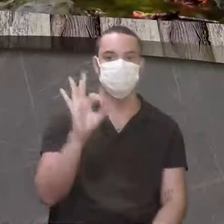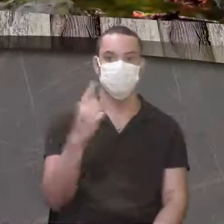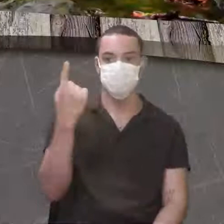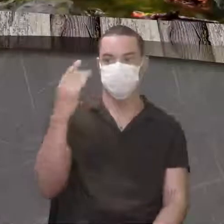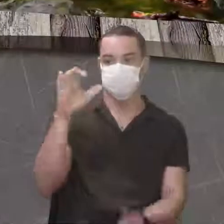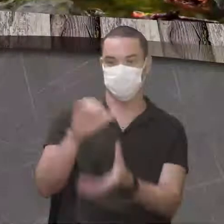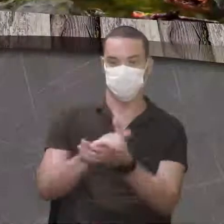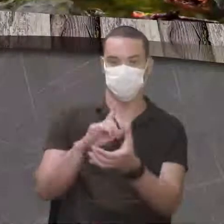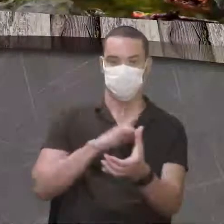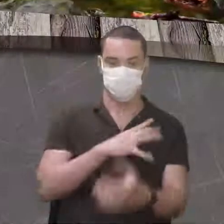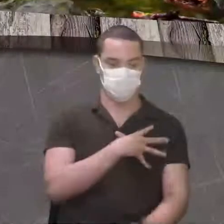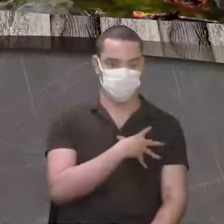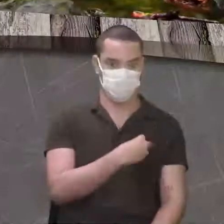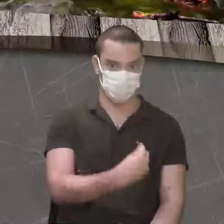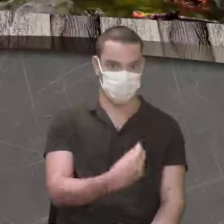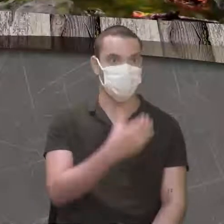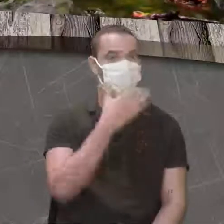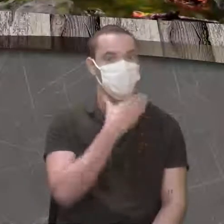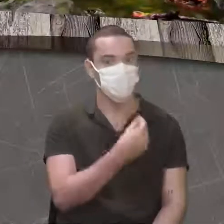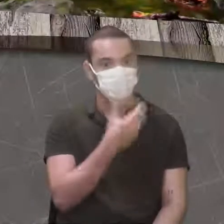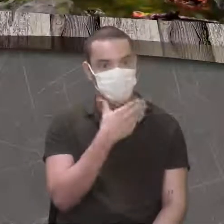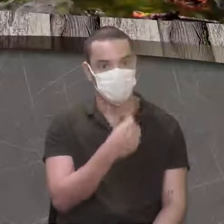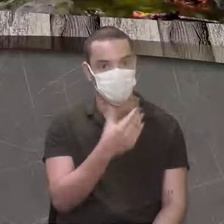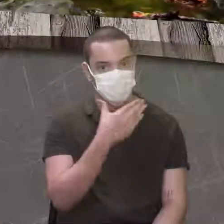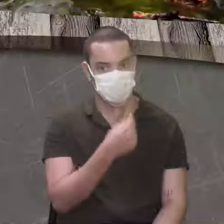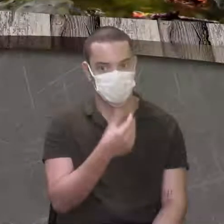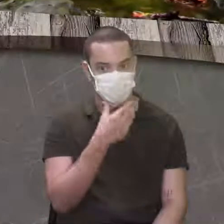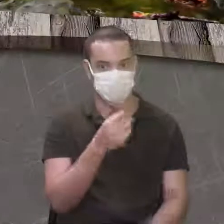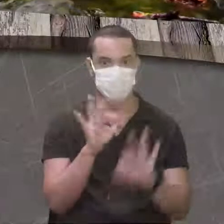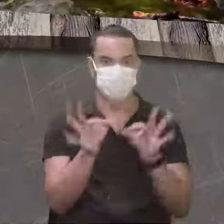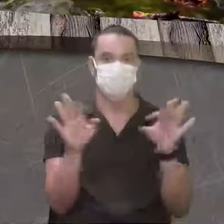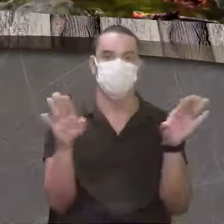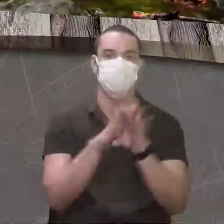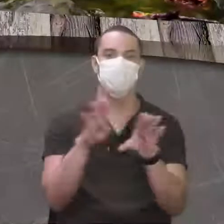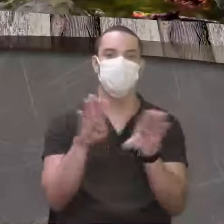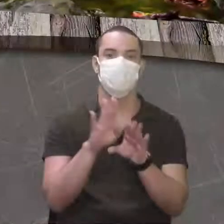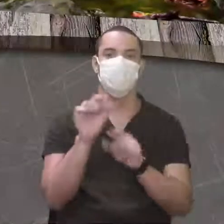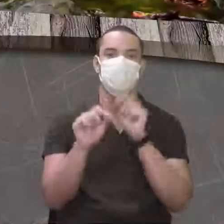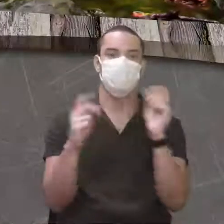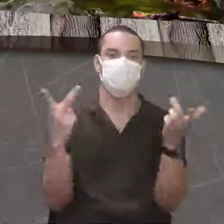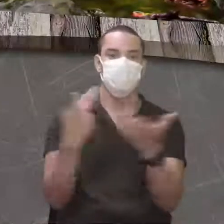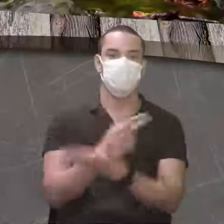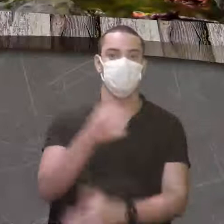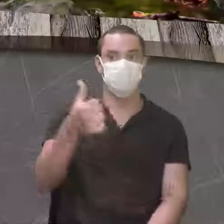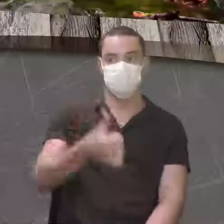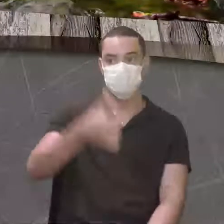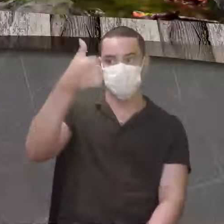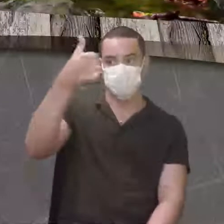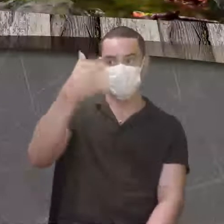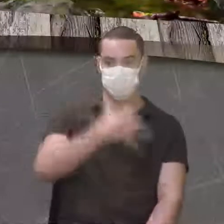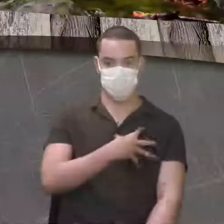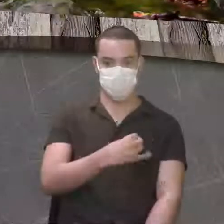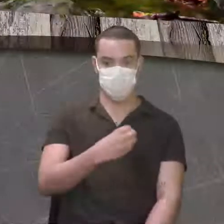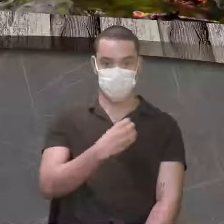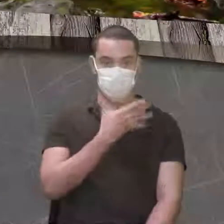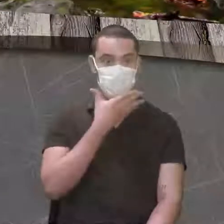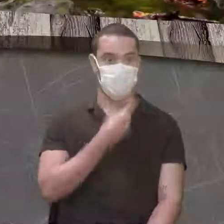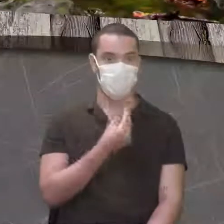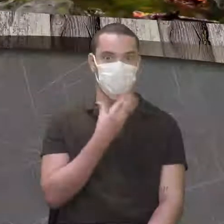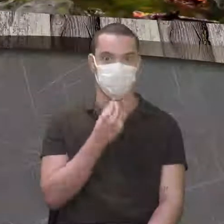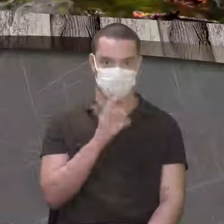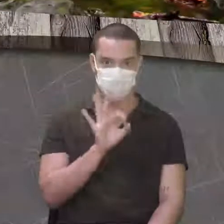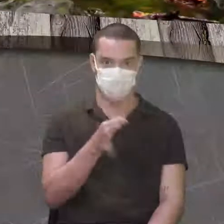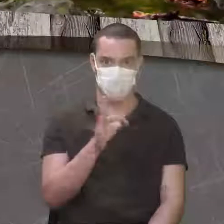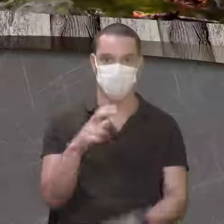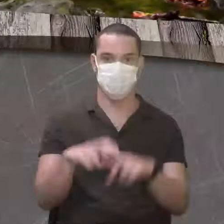casal ter filhos do sexo masculino, tá? E ser o primeiro filho sendo homem, tá